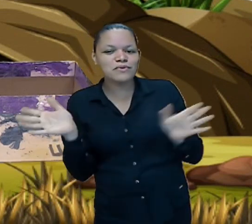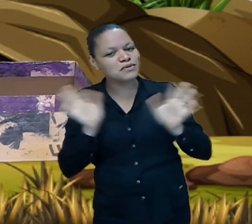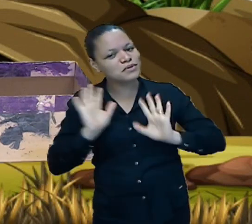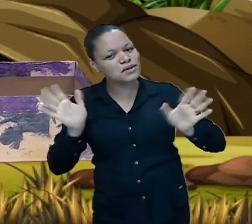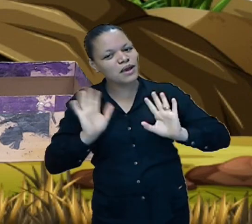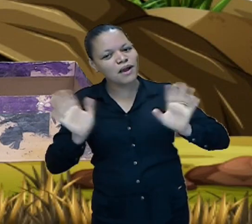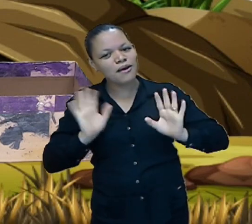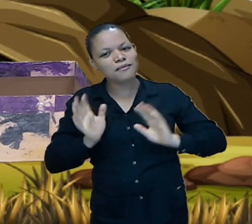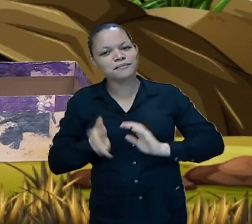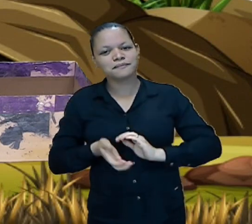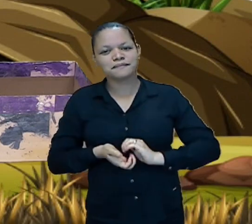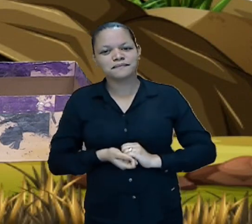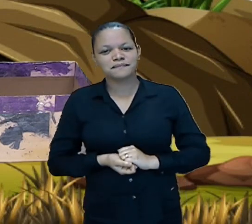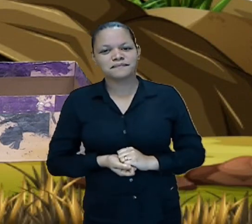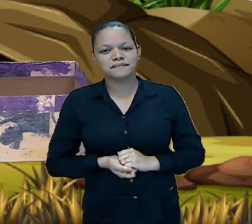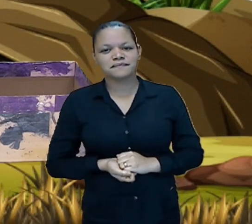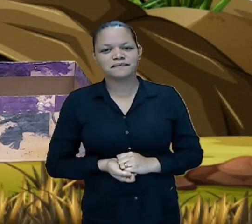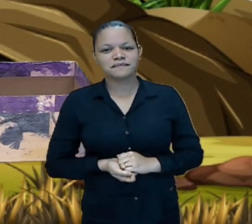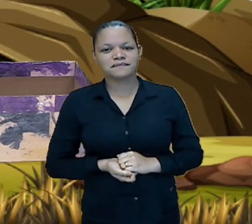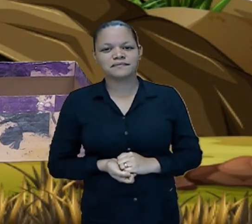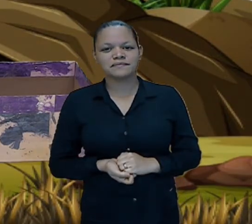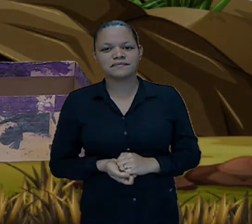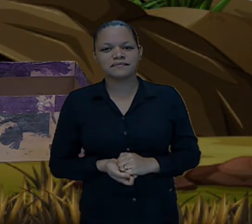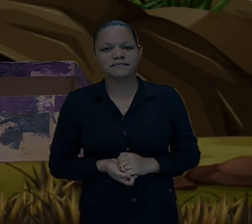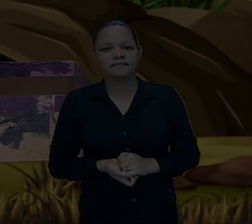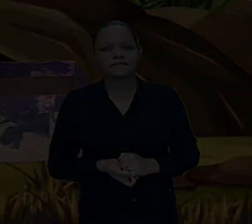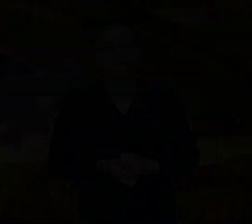beijos tchau